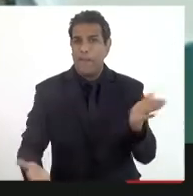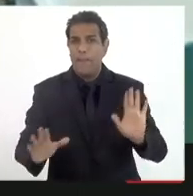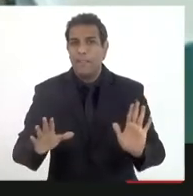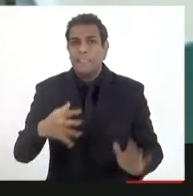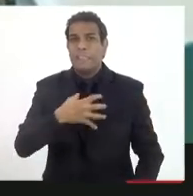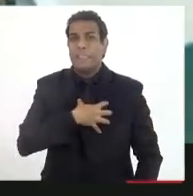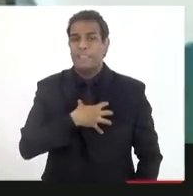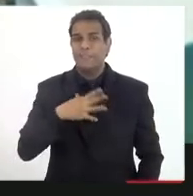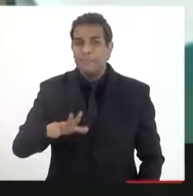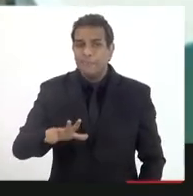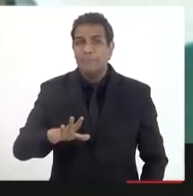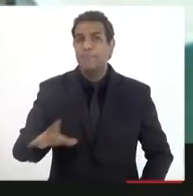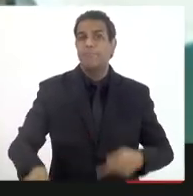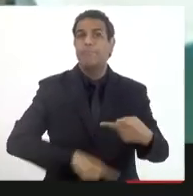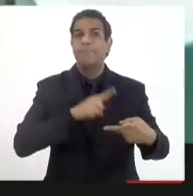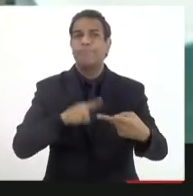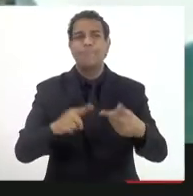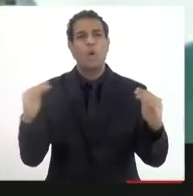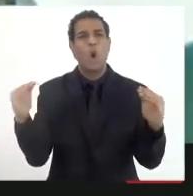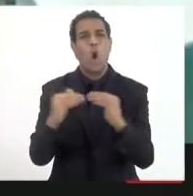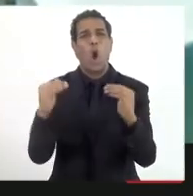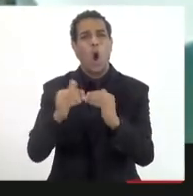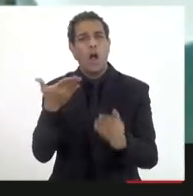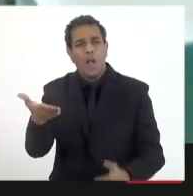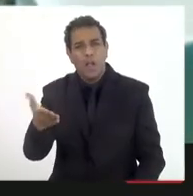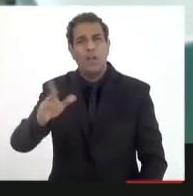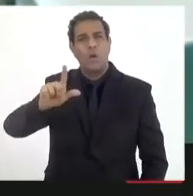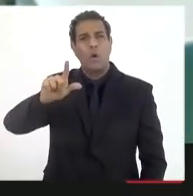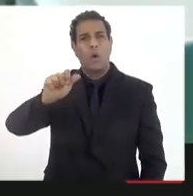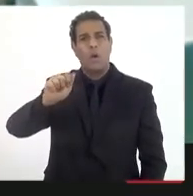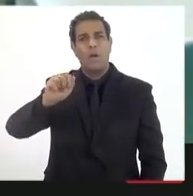Esse é o primeiro ponto. Segundo ponto, concordo plenamente com o Gadelha.